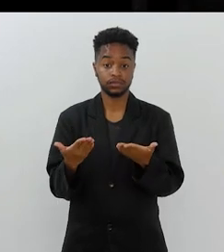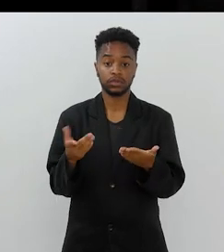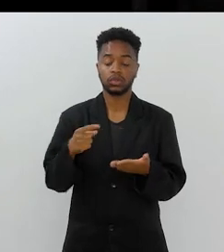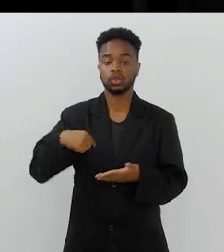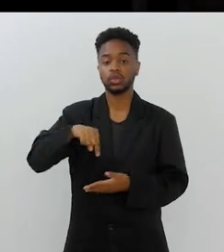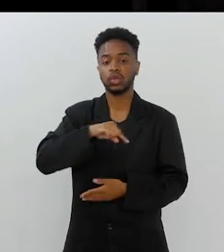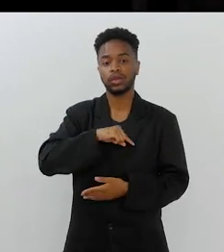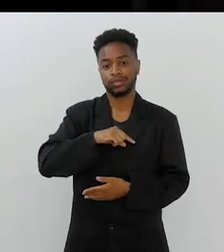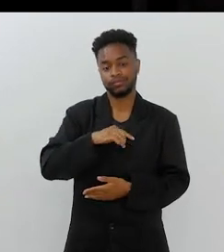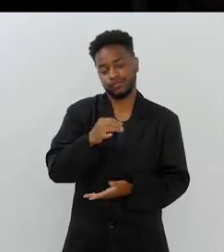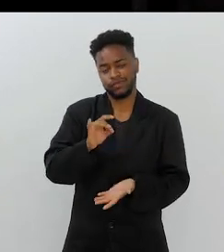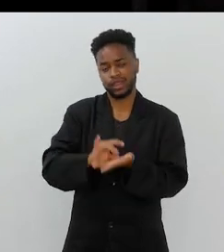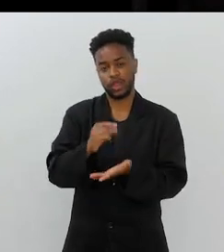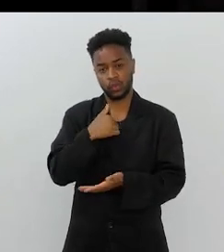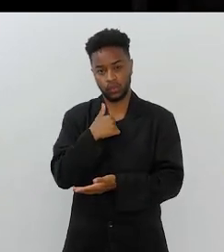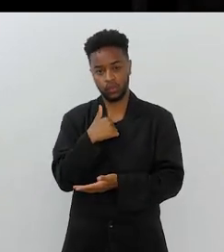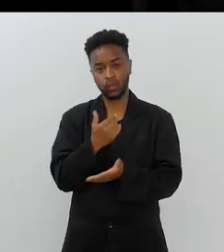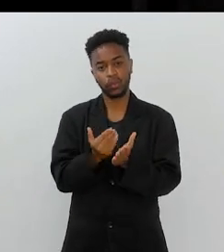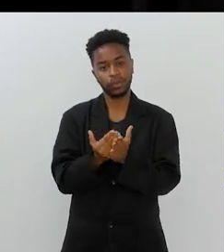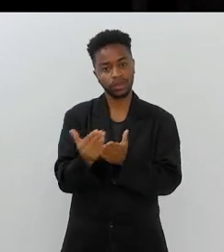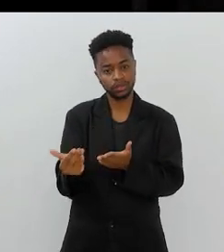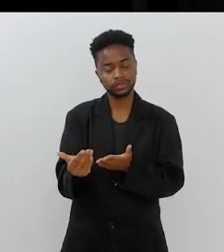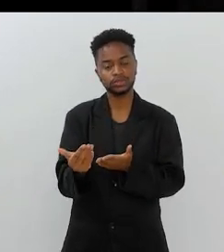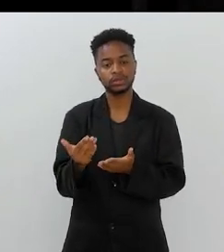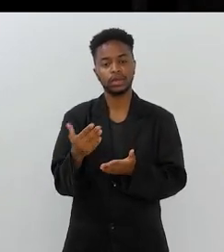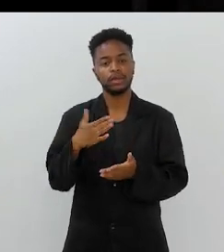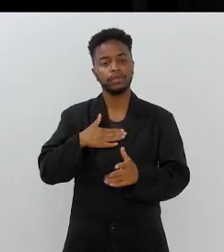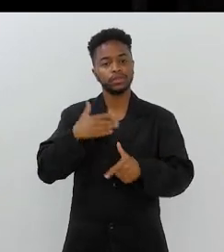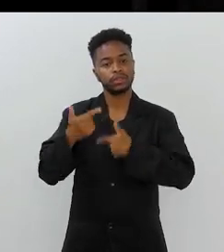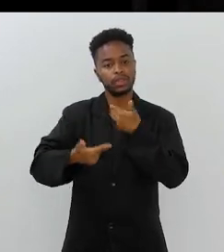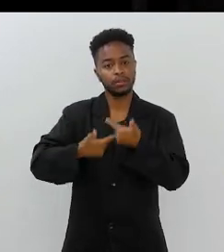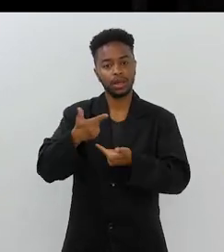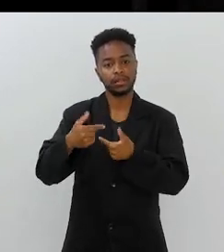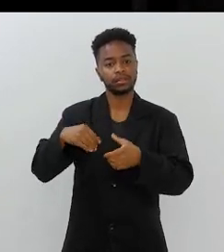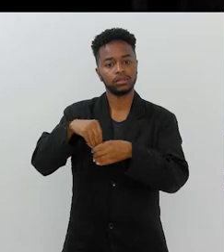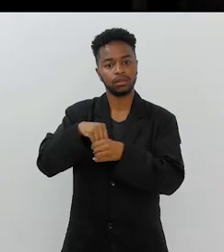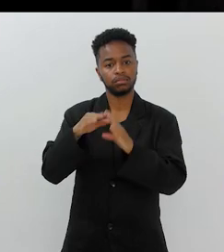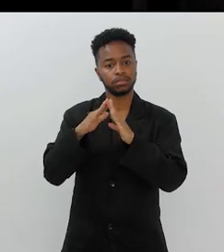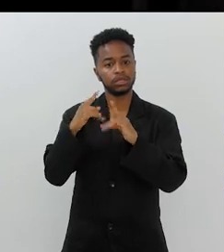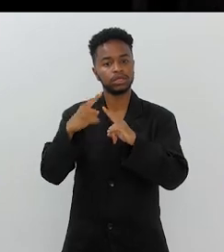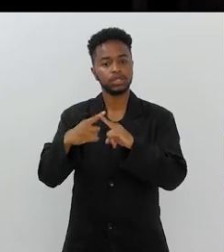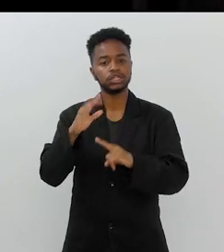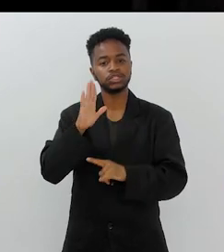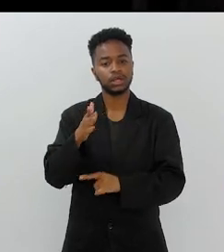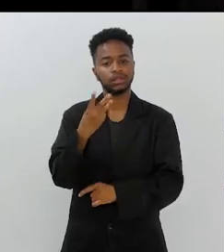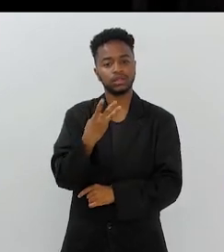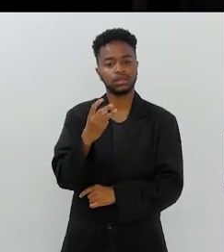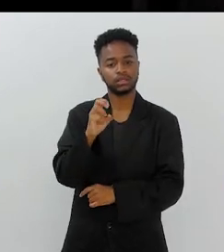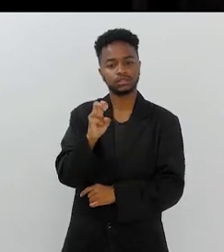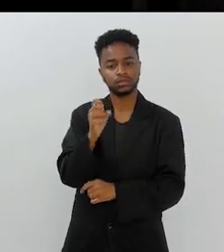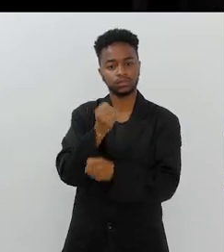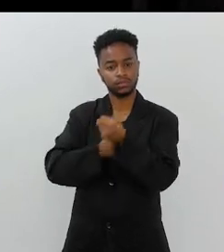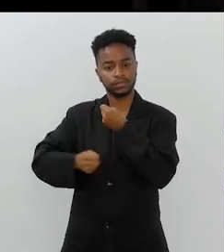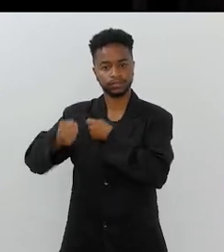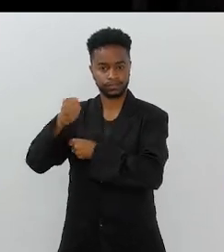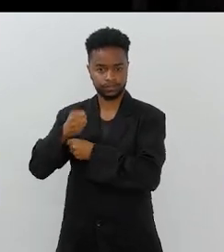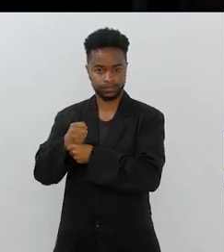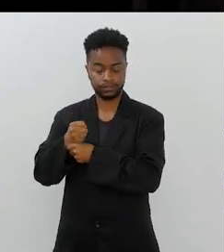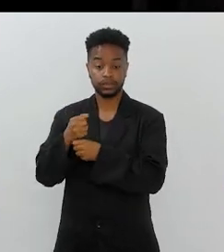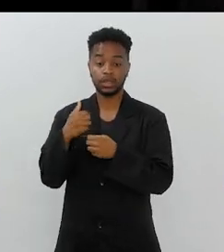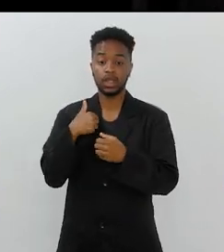A gente inicia, ou melhor, eu inicio o meu trabalho dentro da Arquidiocese há 35 anos atrás.